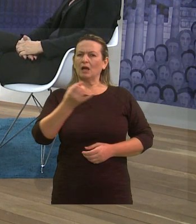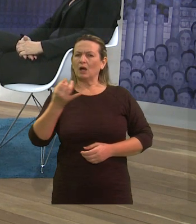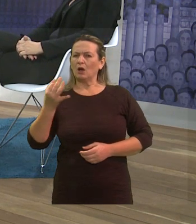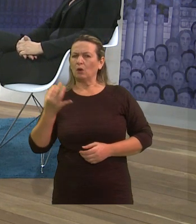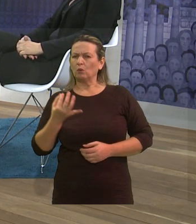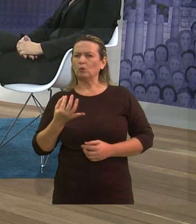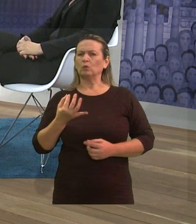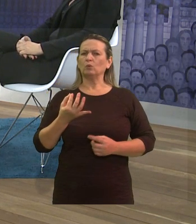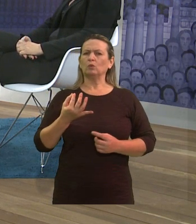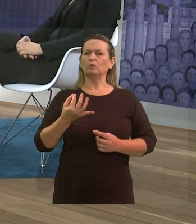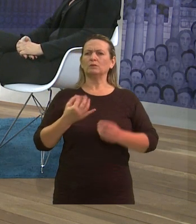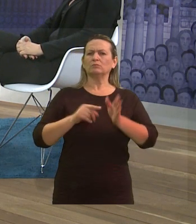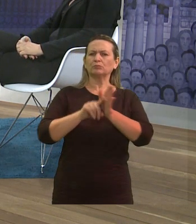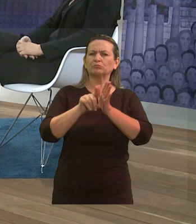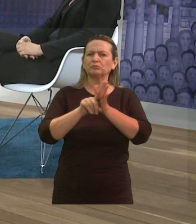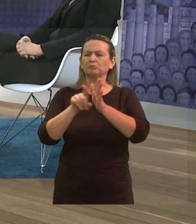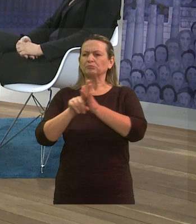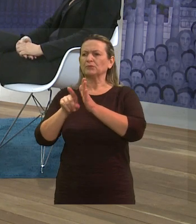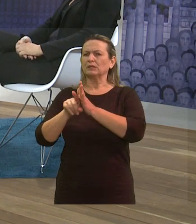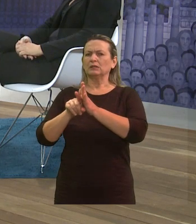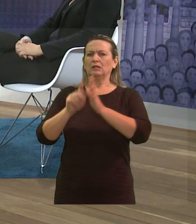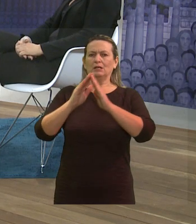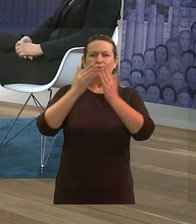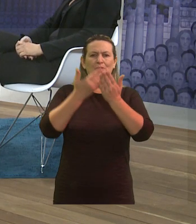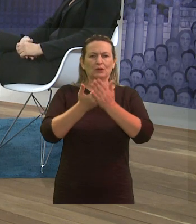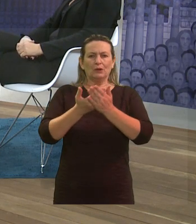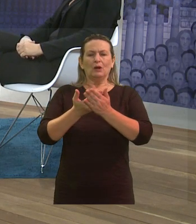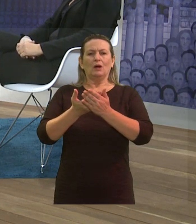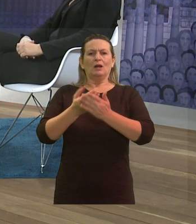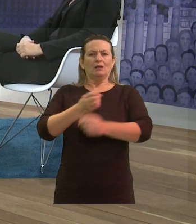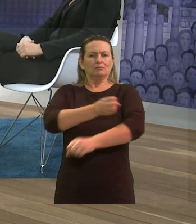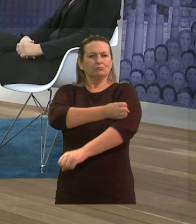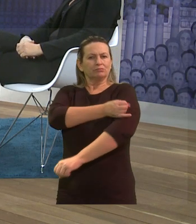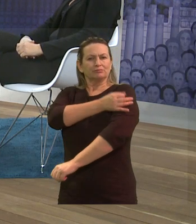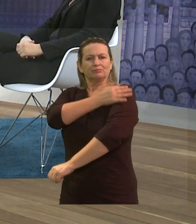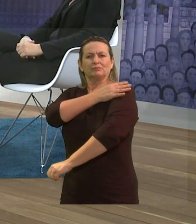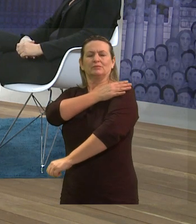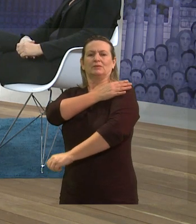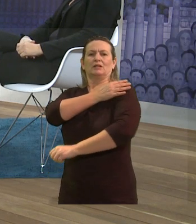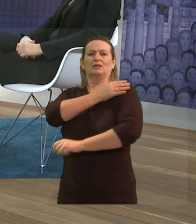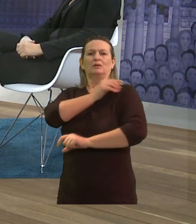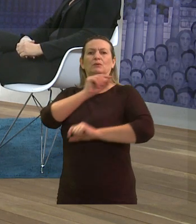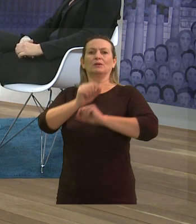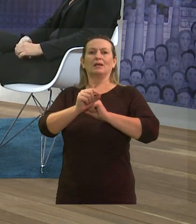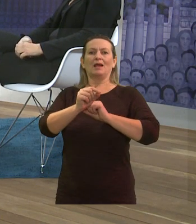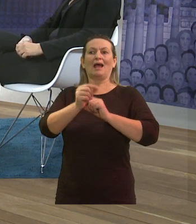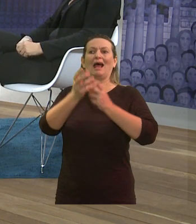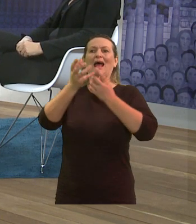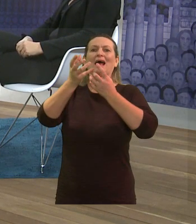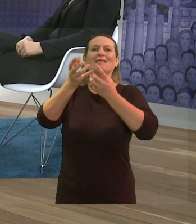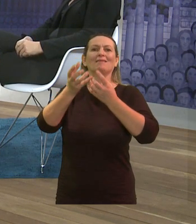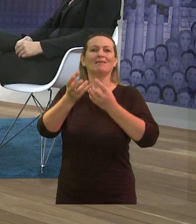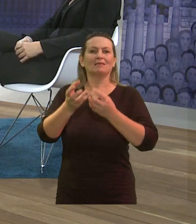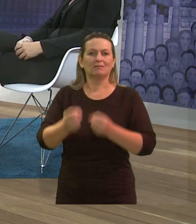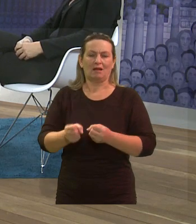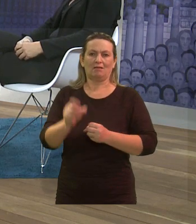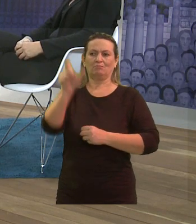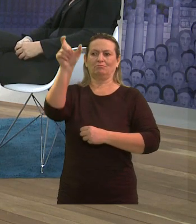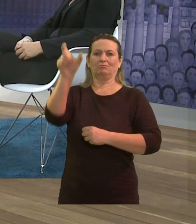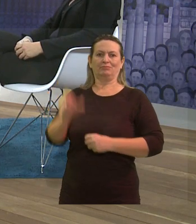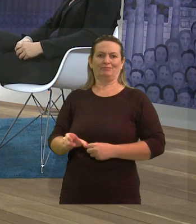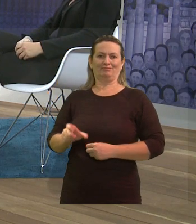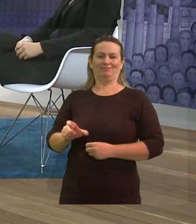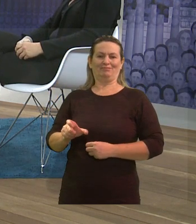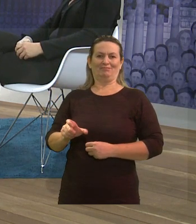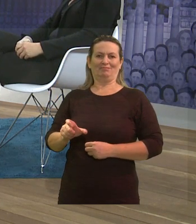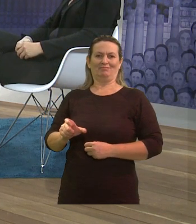ensino básico, de ensino médio, que às vezes é a própria aceitação desse estudante como um